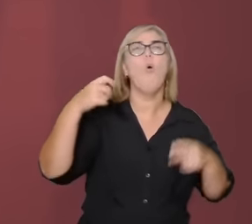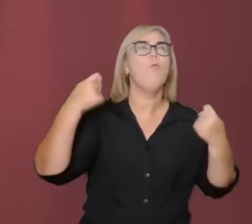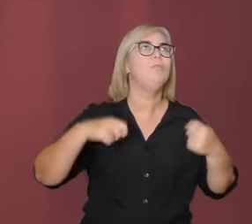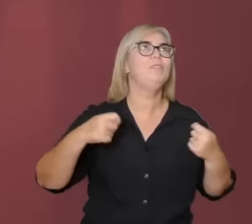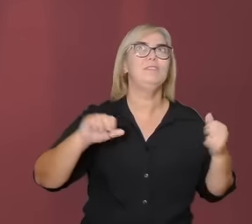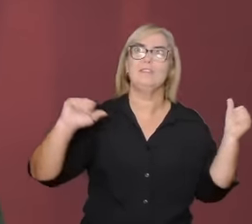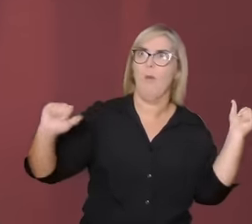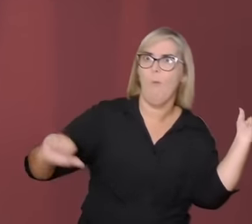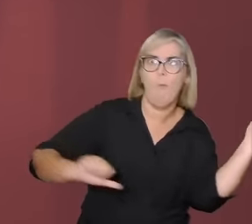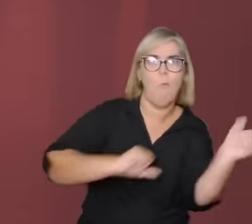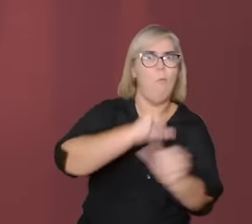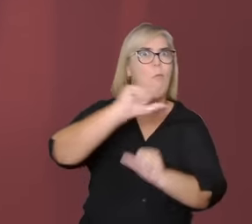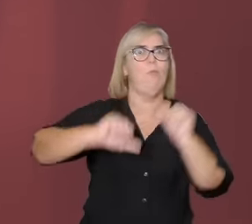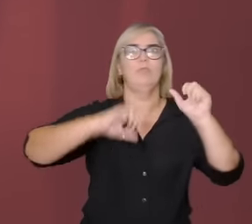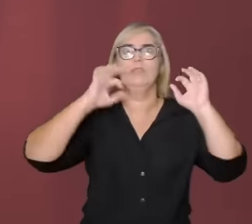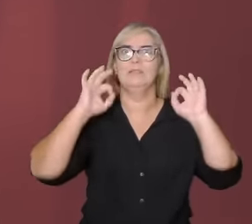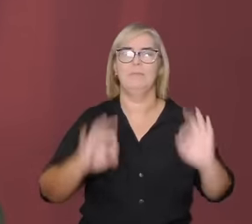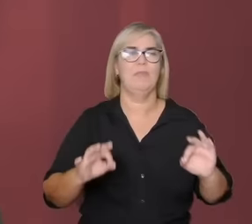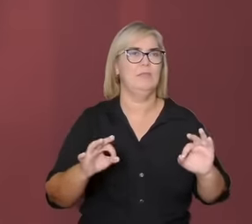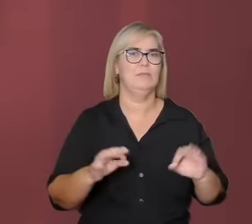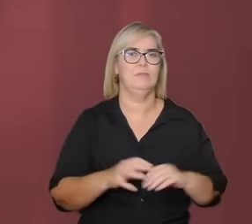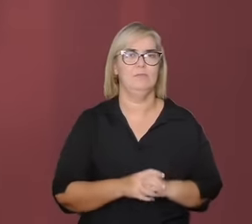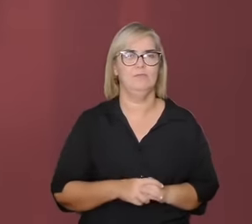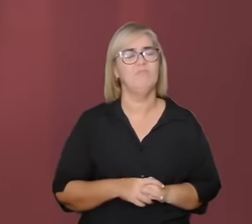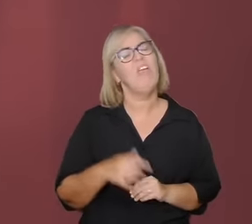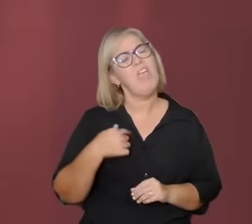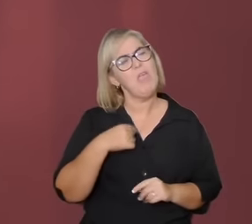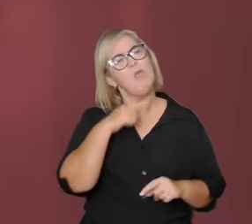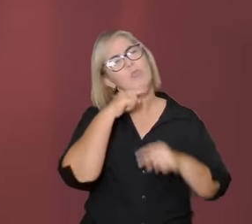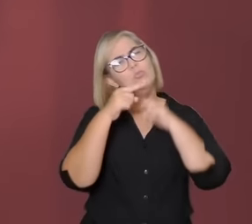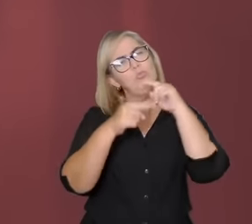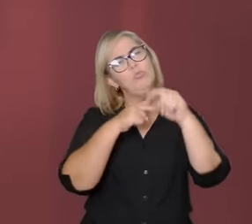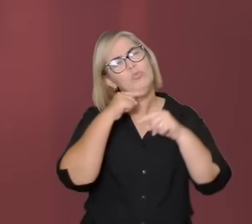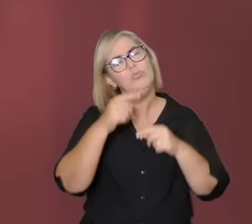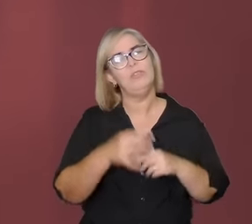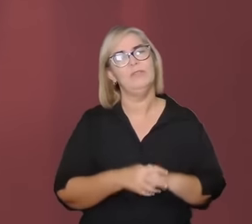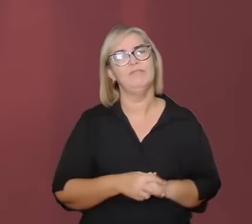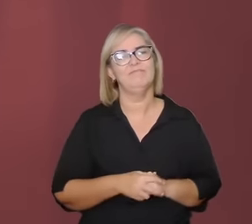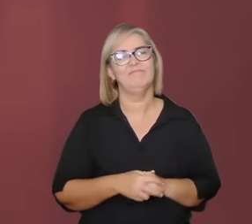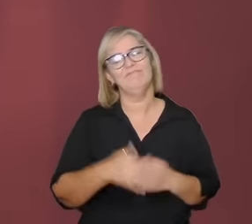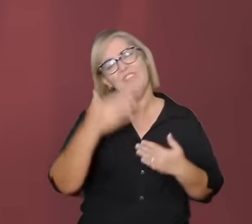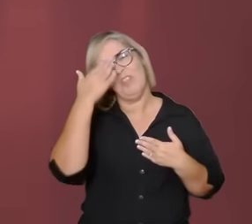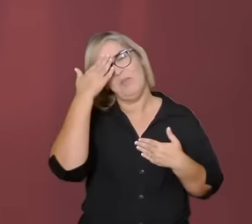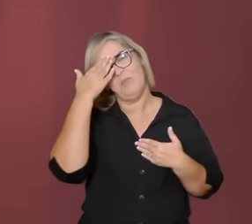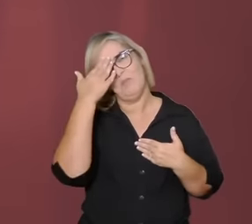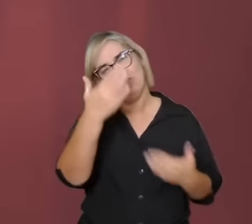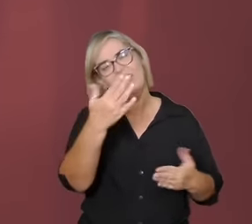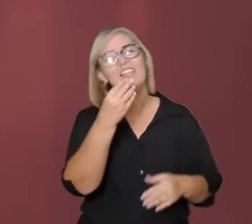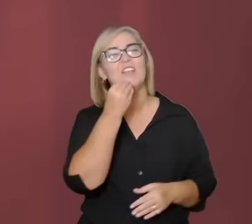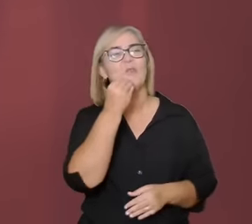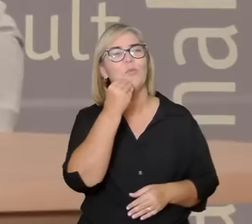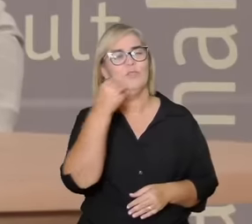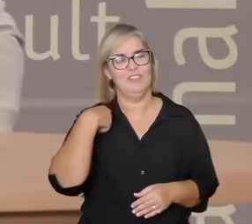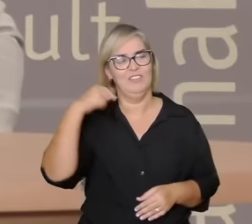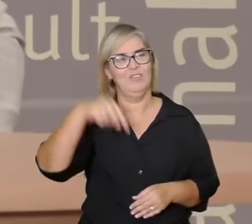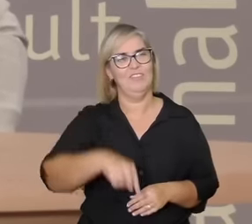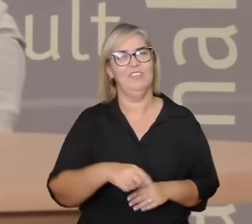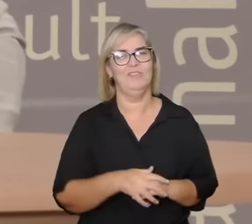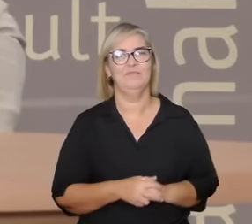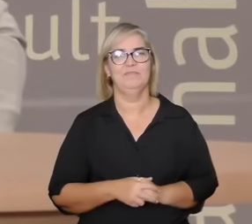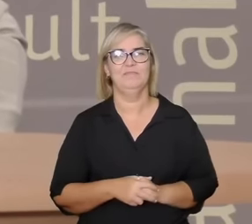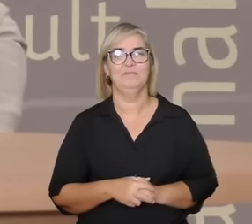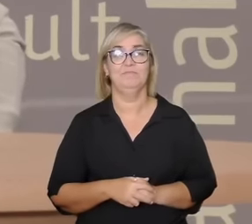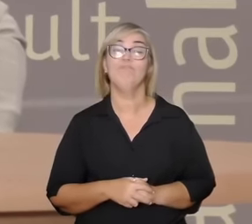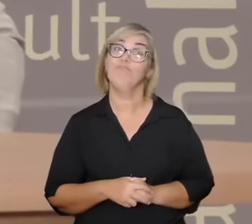já está comprometido eu fiquei com essa dúvida agradeço a oportunidade obrigado por